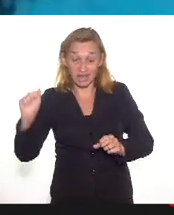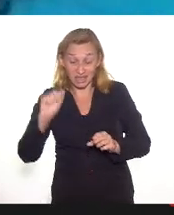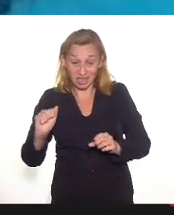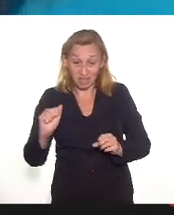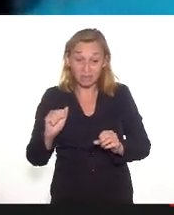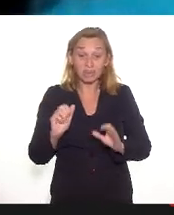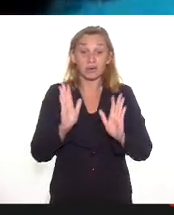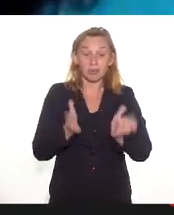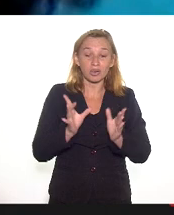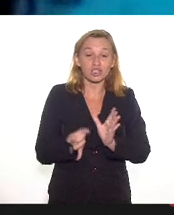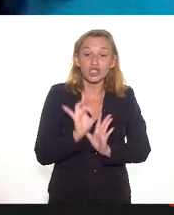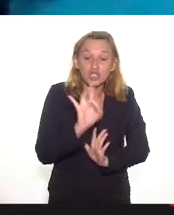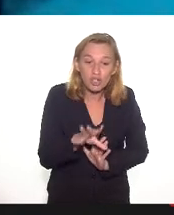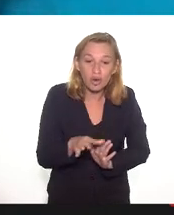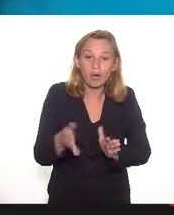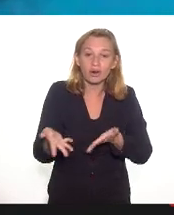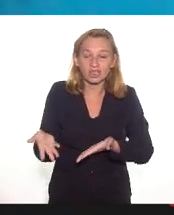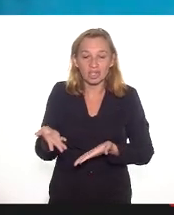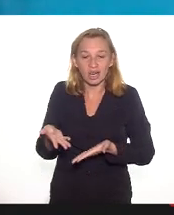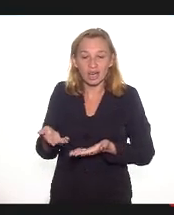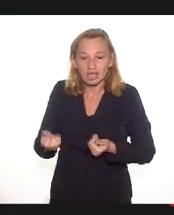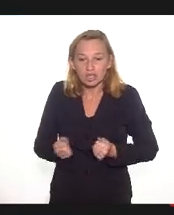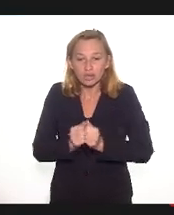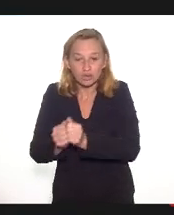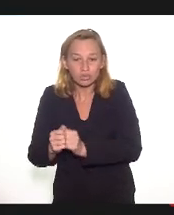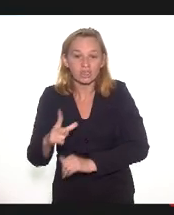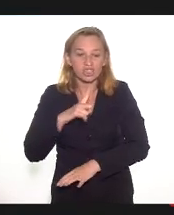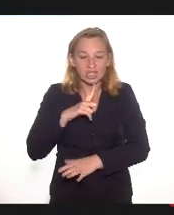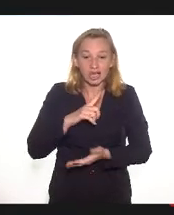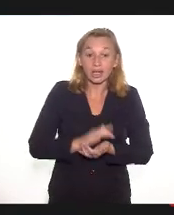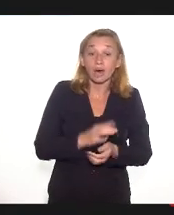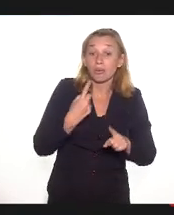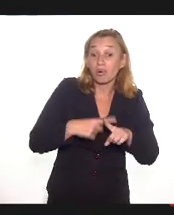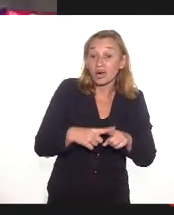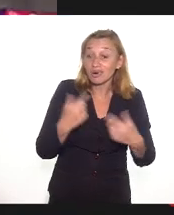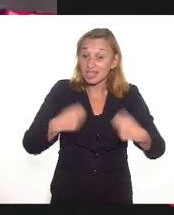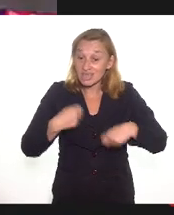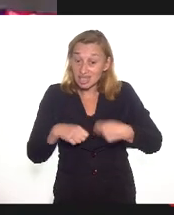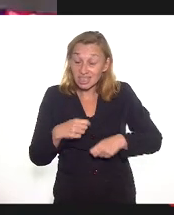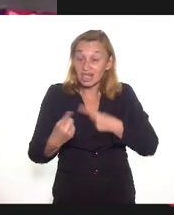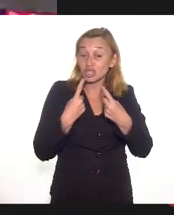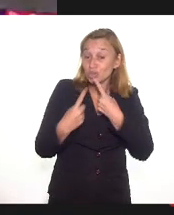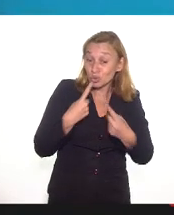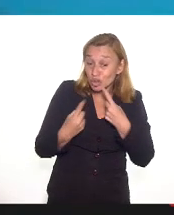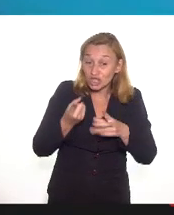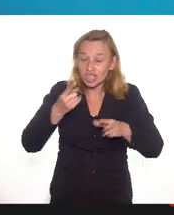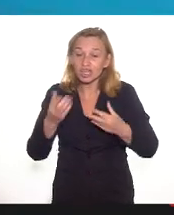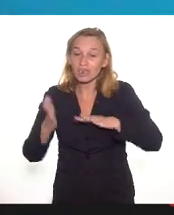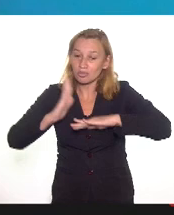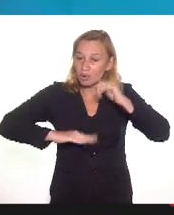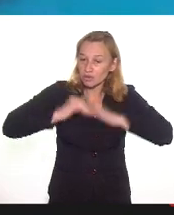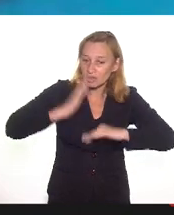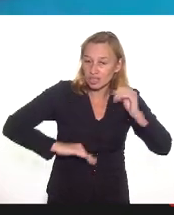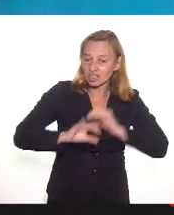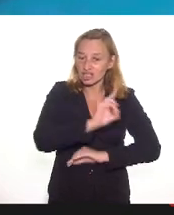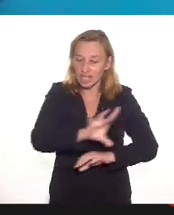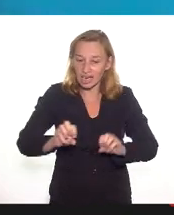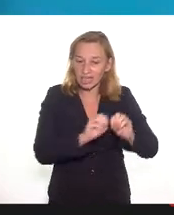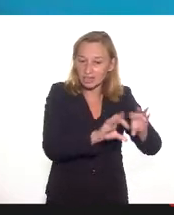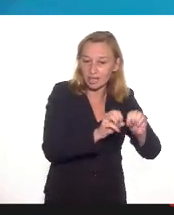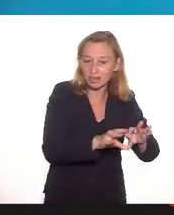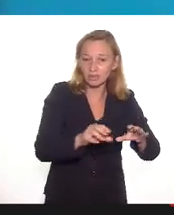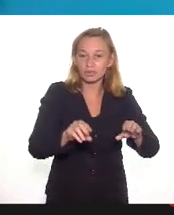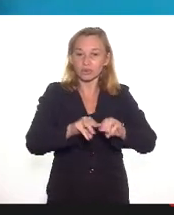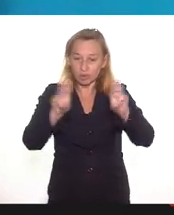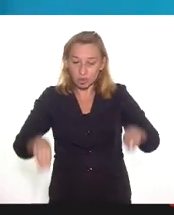a gente possa só participar das que já existem, porque é uma necessidade a gente discutir a profissionalização dos educadores museais